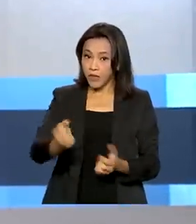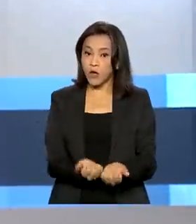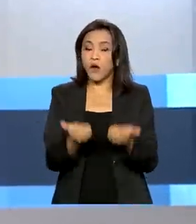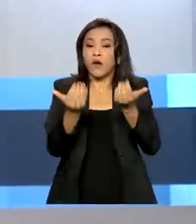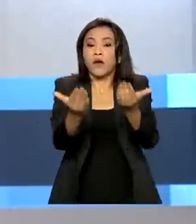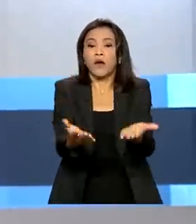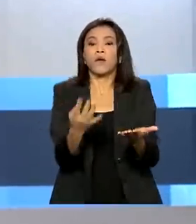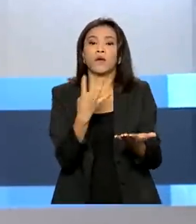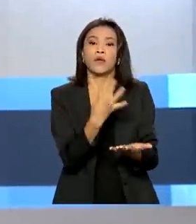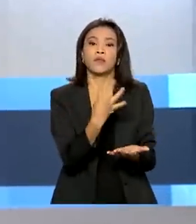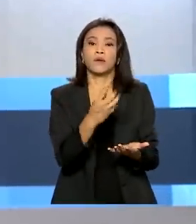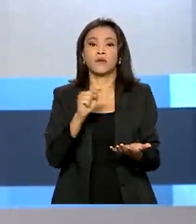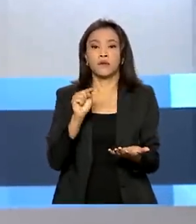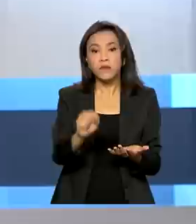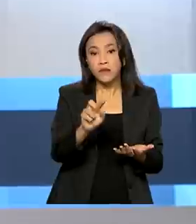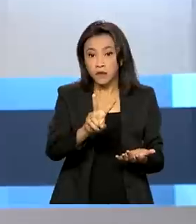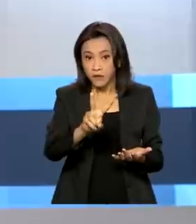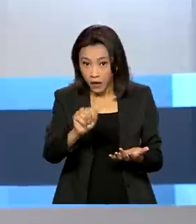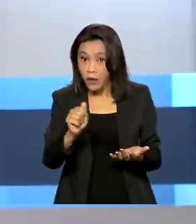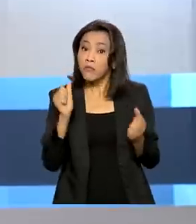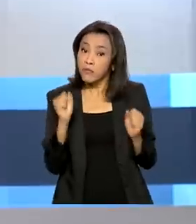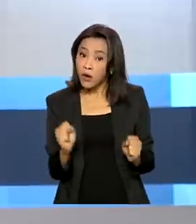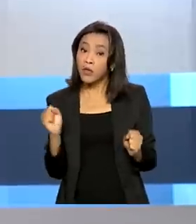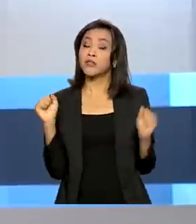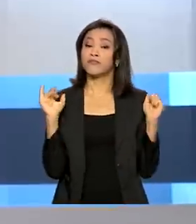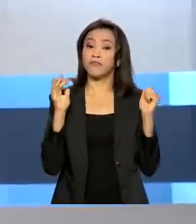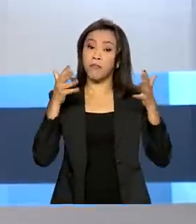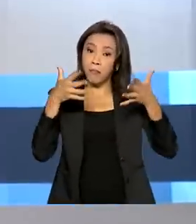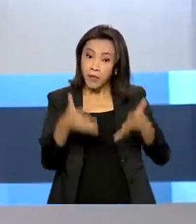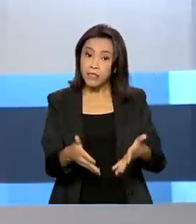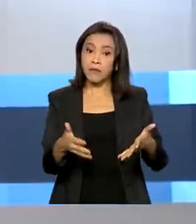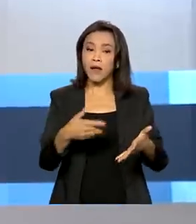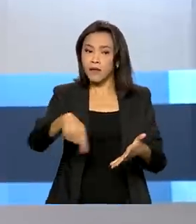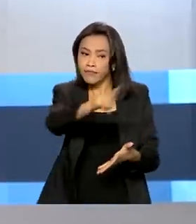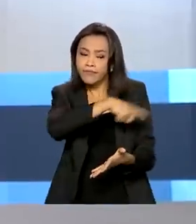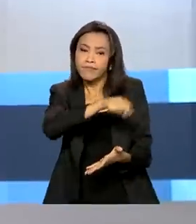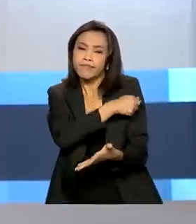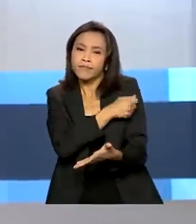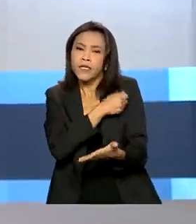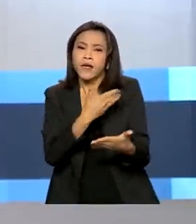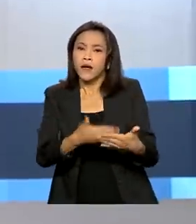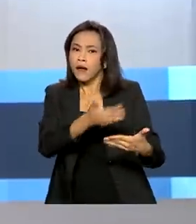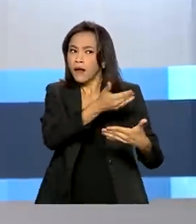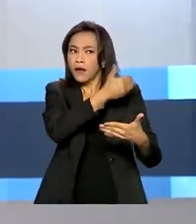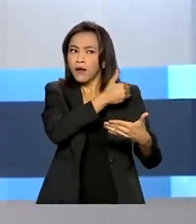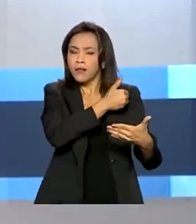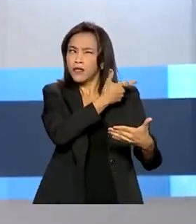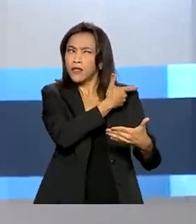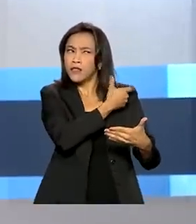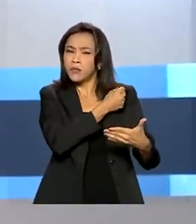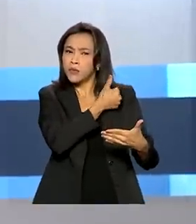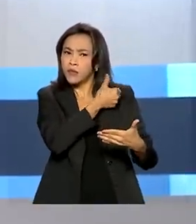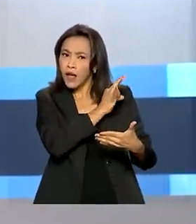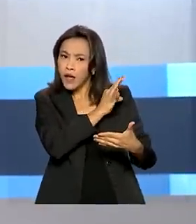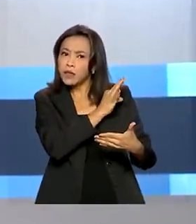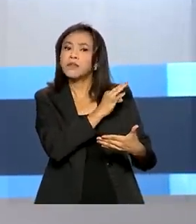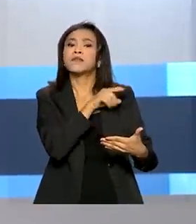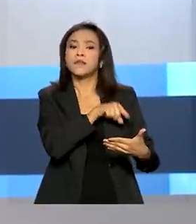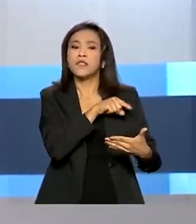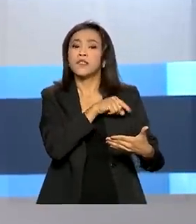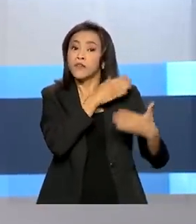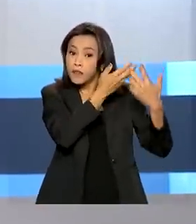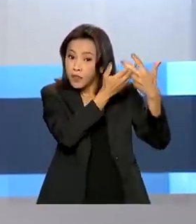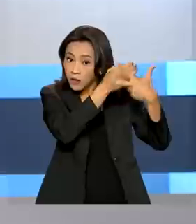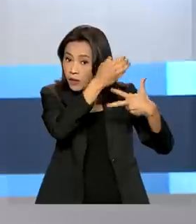44 mil vagas. Podem participar estudantes que fizeram qualquer edição do Enem desde 2010, com nota mínima de